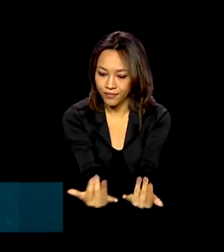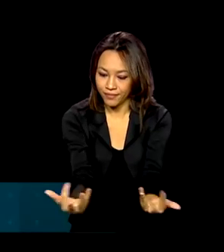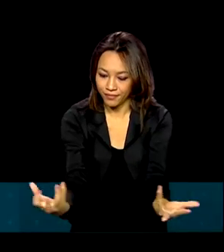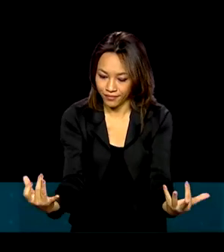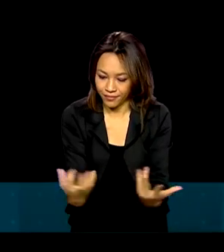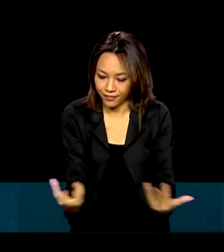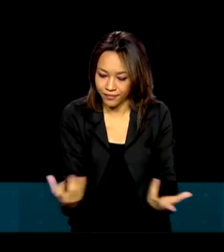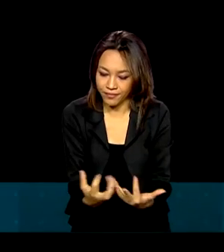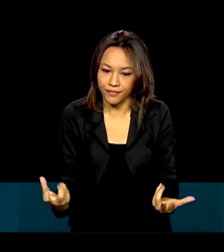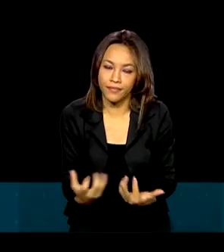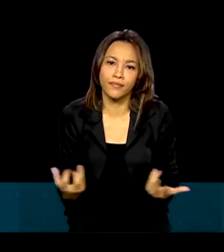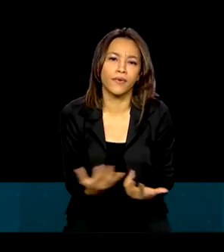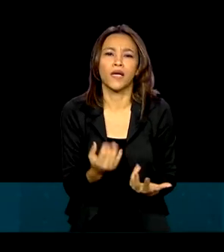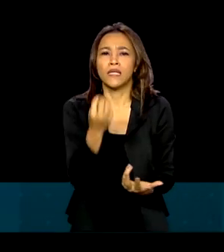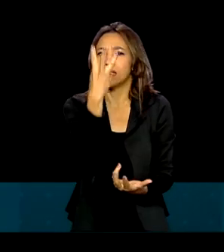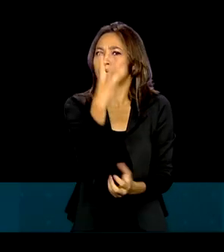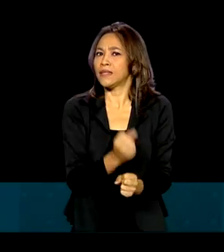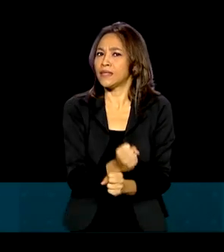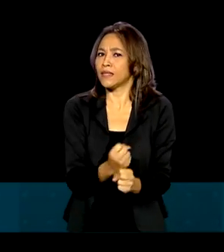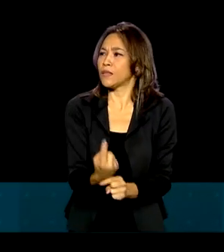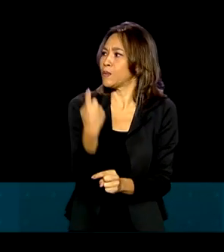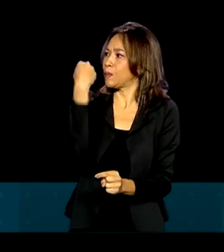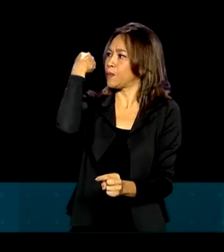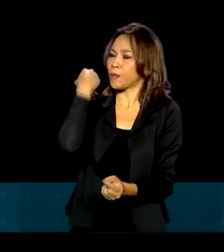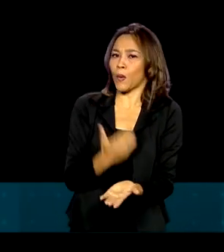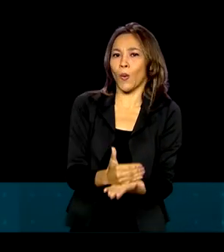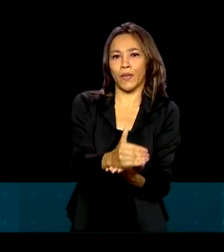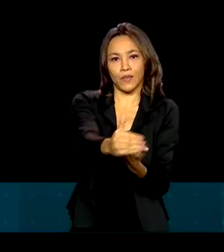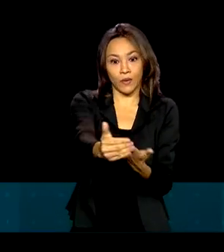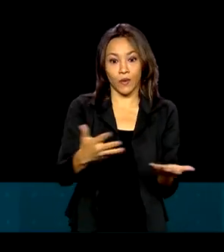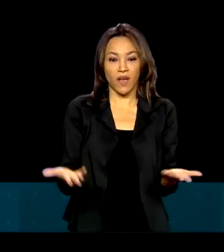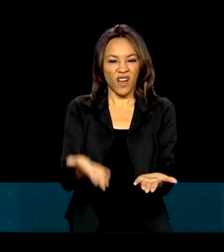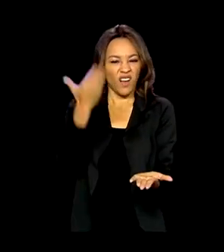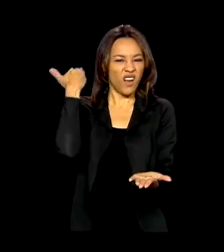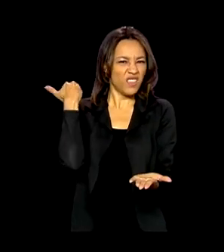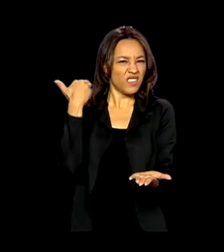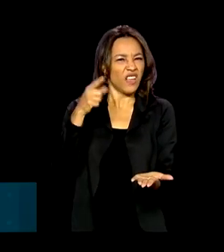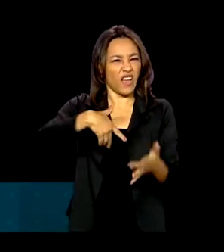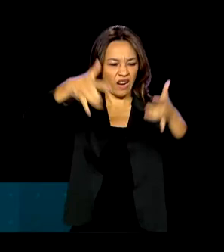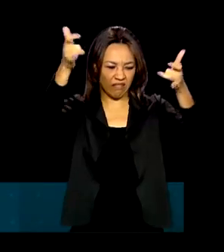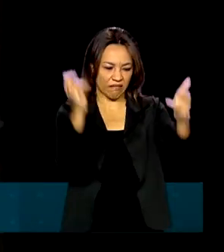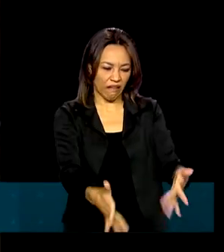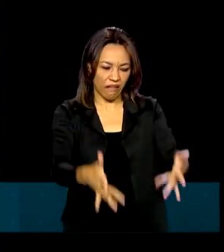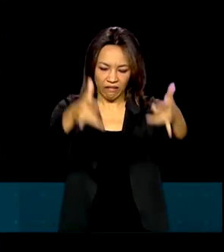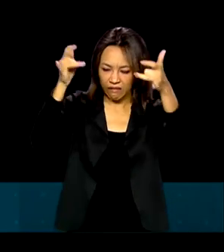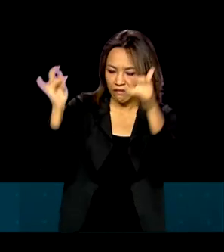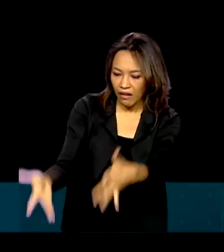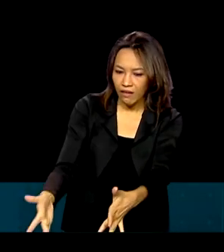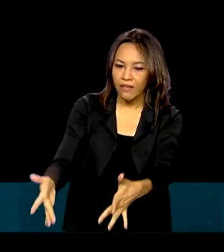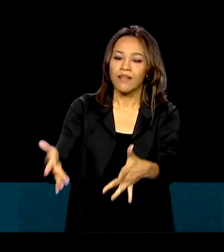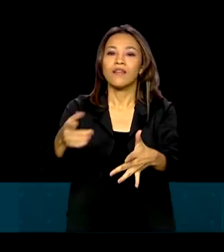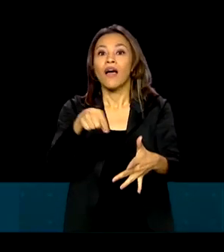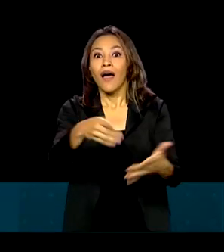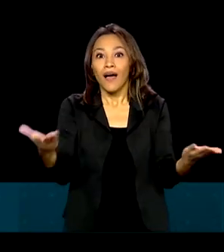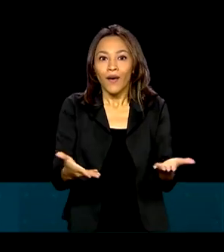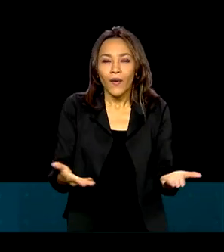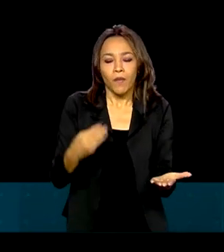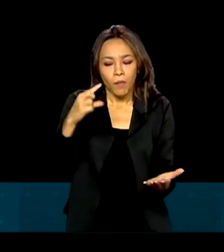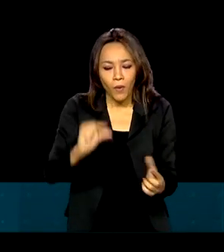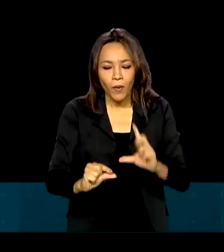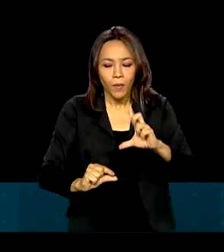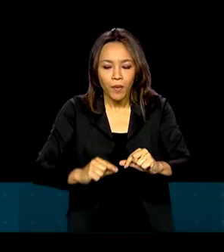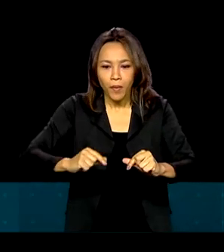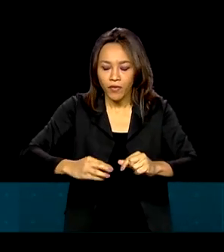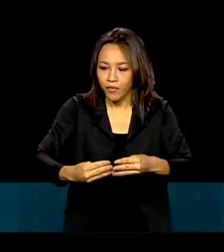O projeto começou há três anos e transformou o que antes era só um terreno abandonado. De semente em semente, o